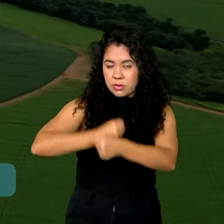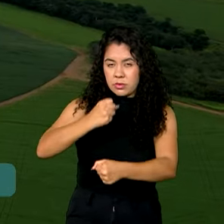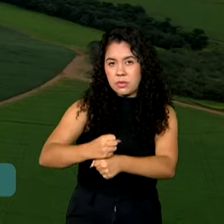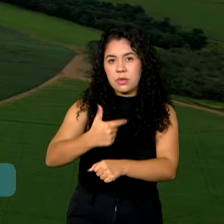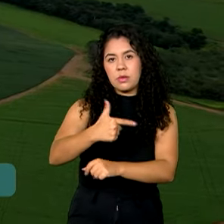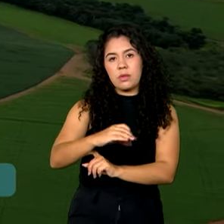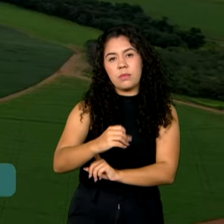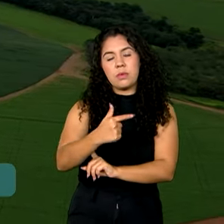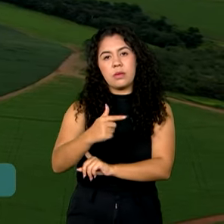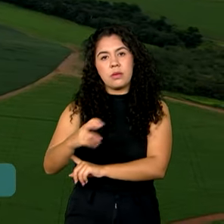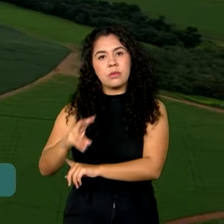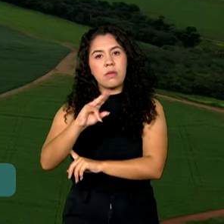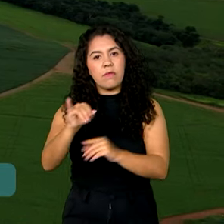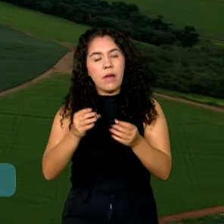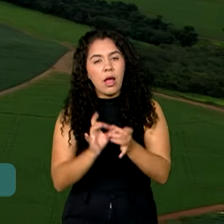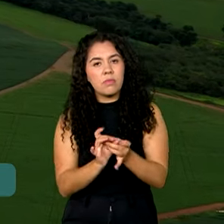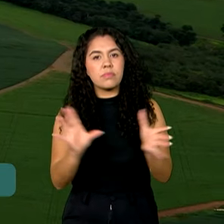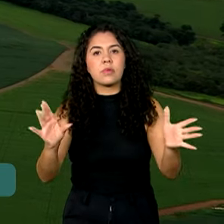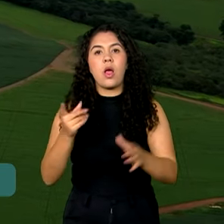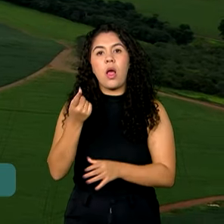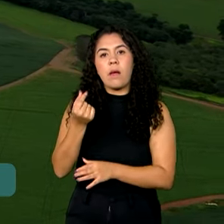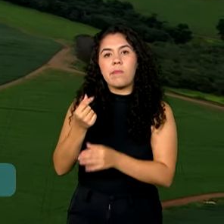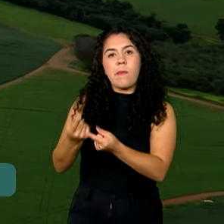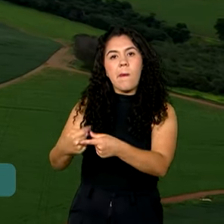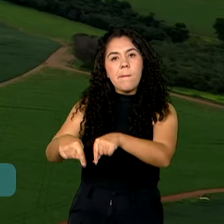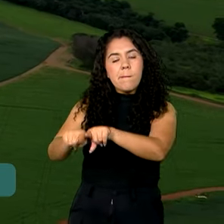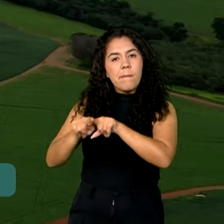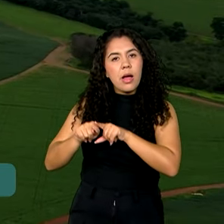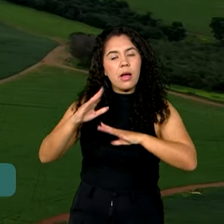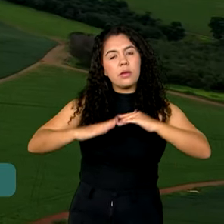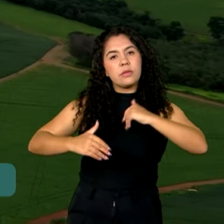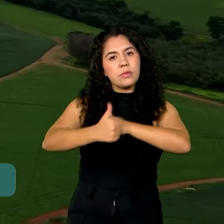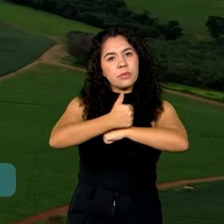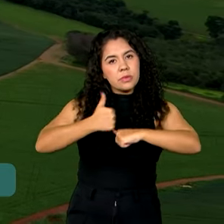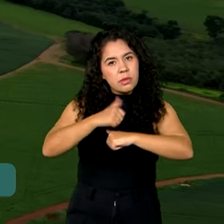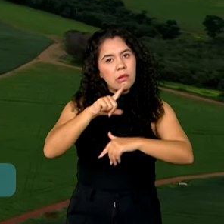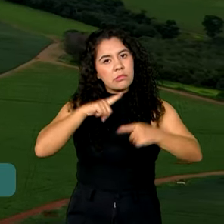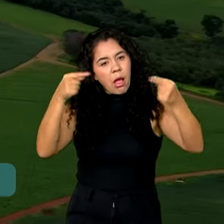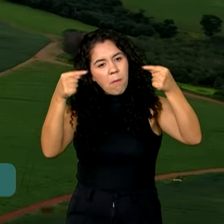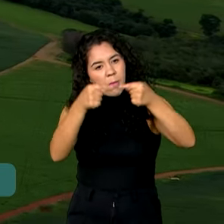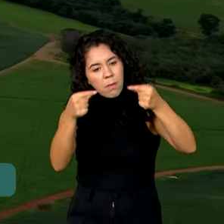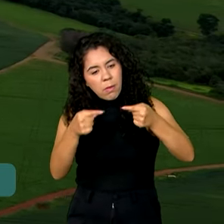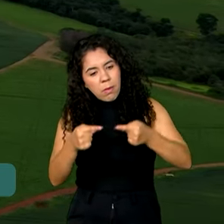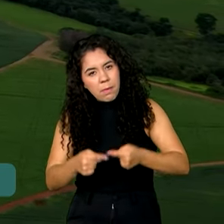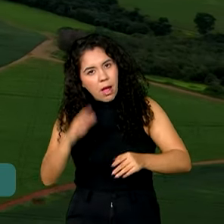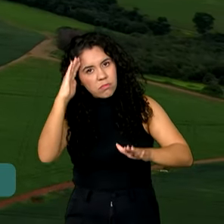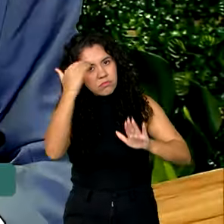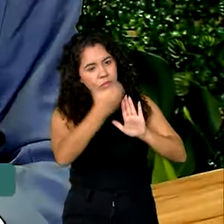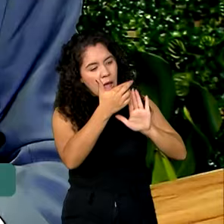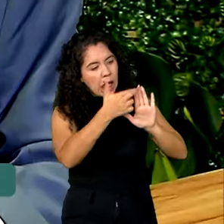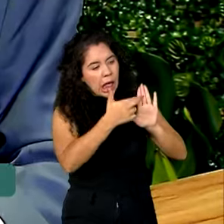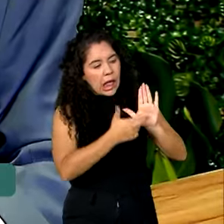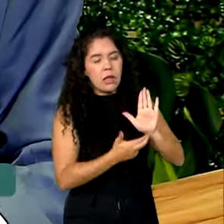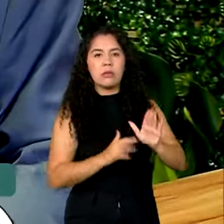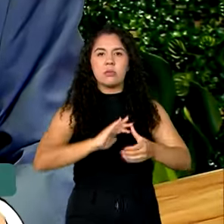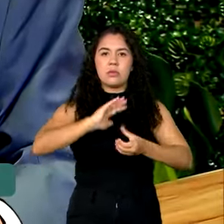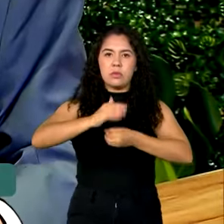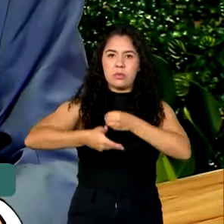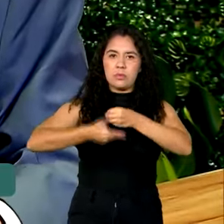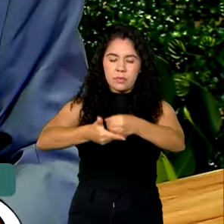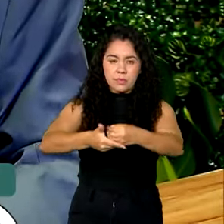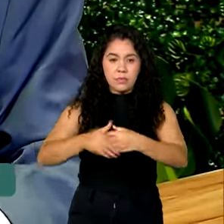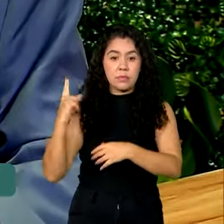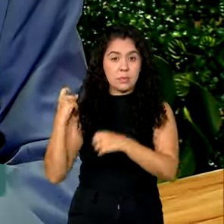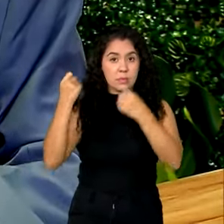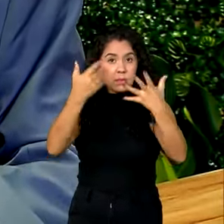vai disponibilizar crédito para os produtores que atenderem os critérios de sustentabilidade exigidos. O mundo quer mais